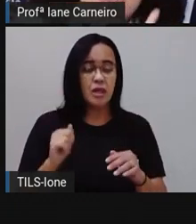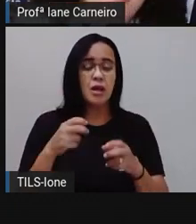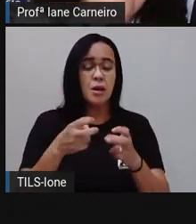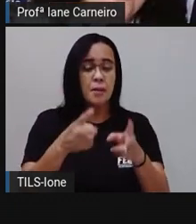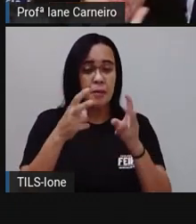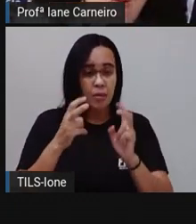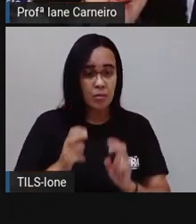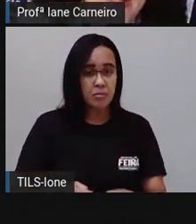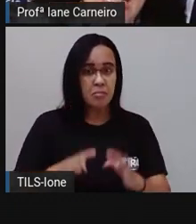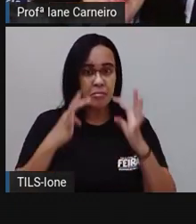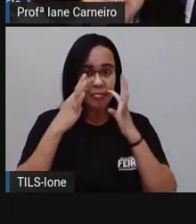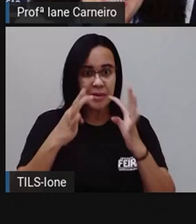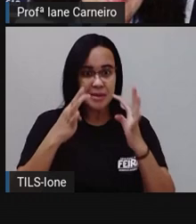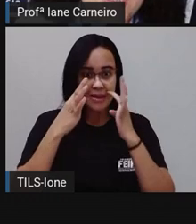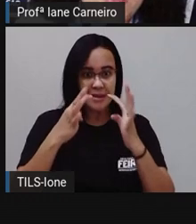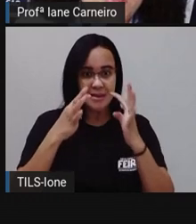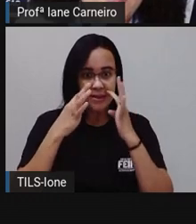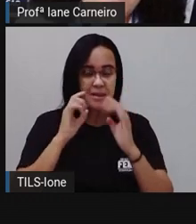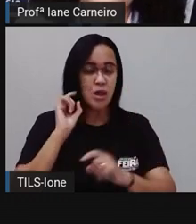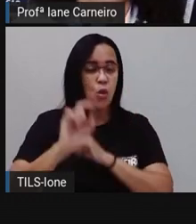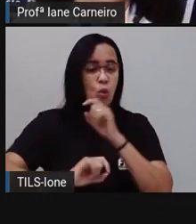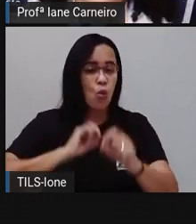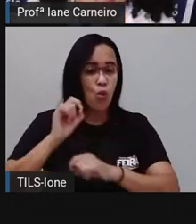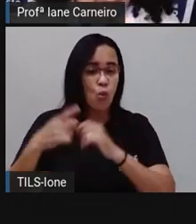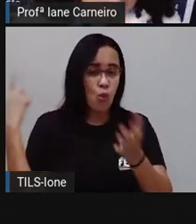acertado. Qual é a palavra que tá rimando?